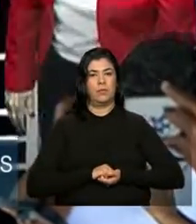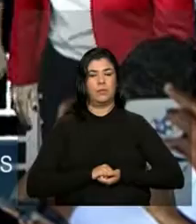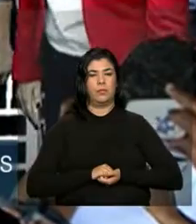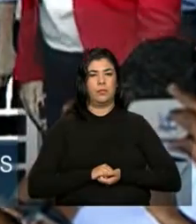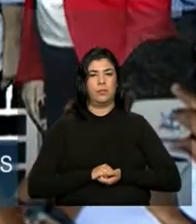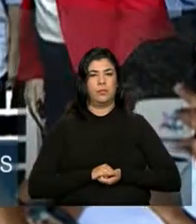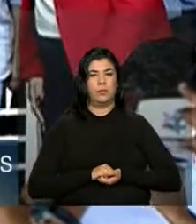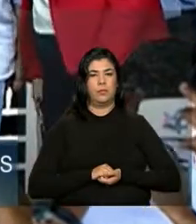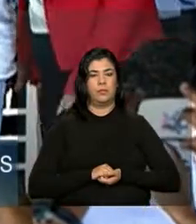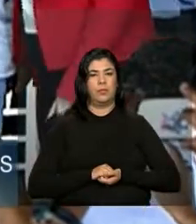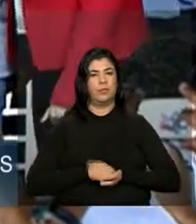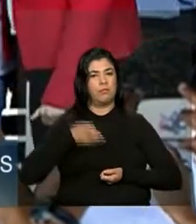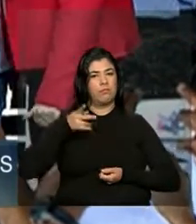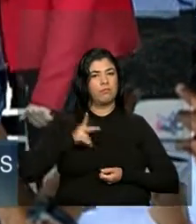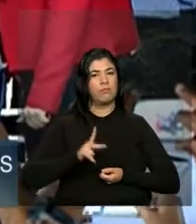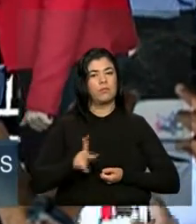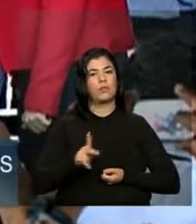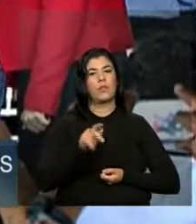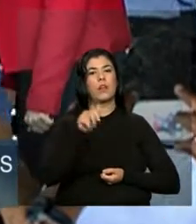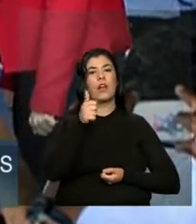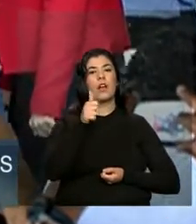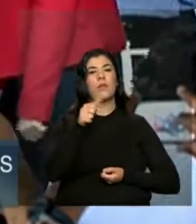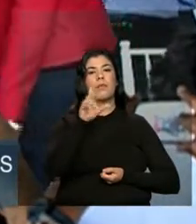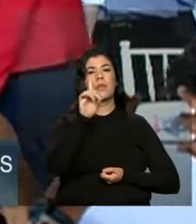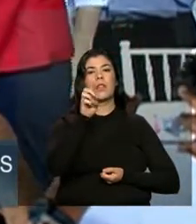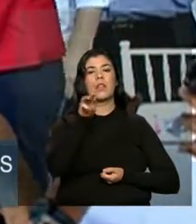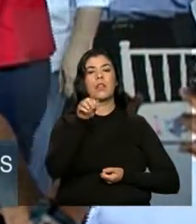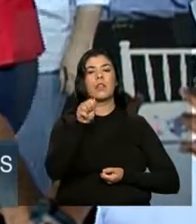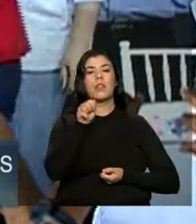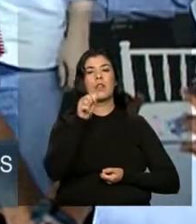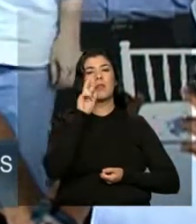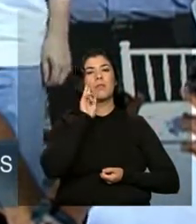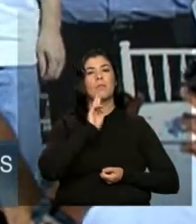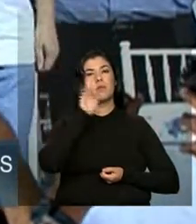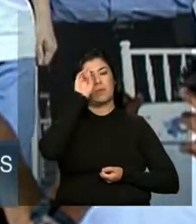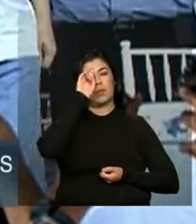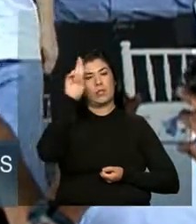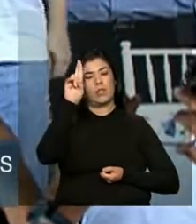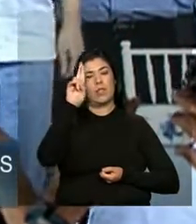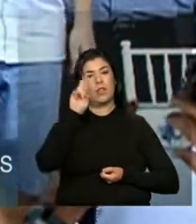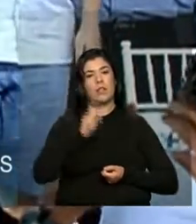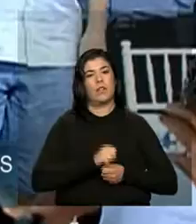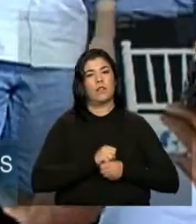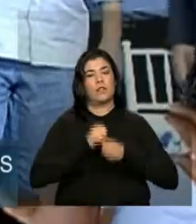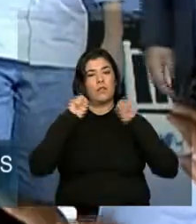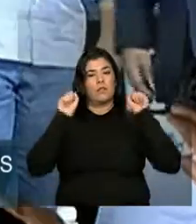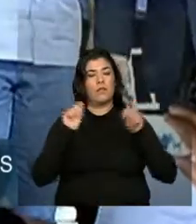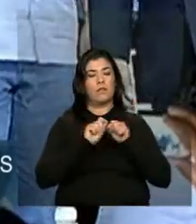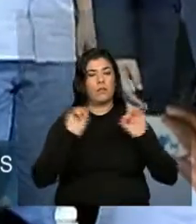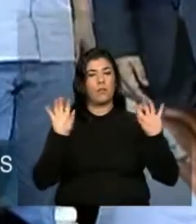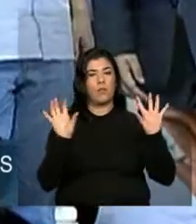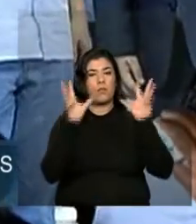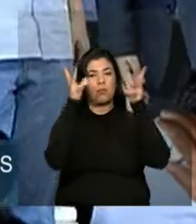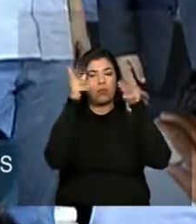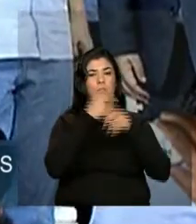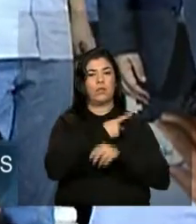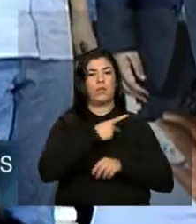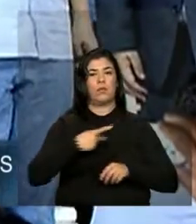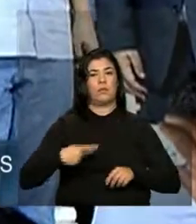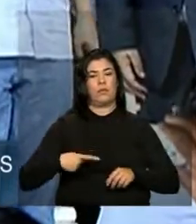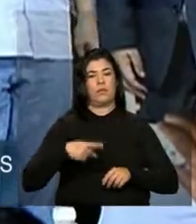A seguir, a Primeira Dama de Araguari presta homenagens à Presidenta Dilma Rousseff.